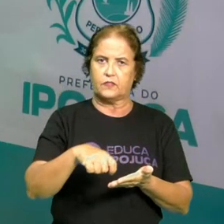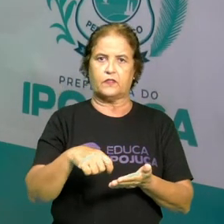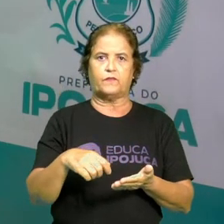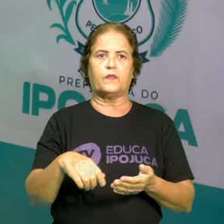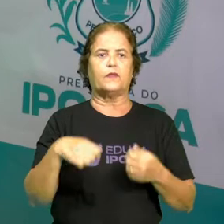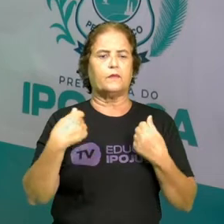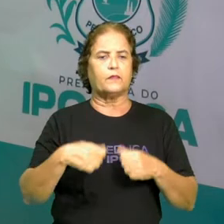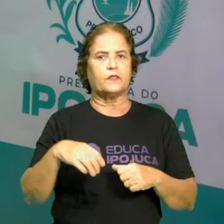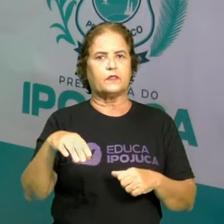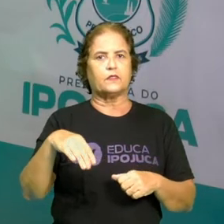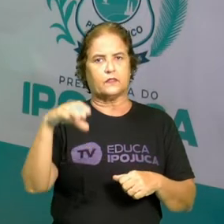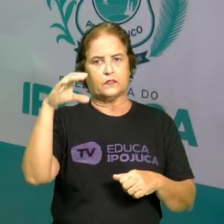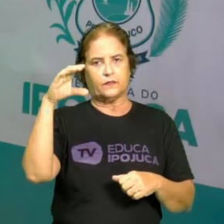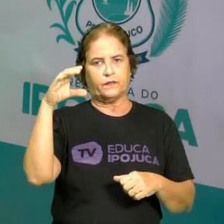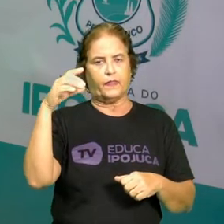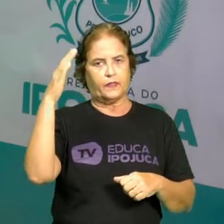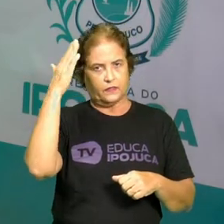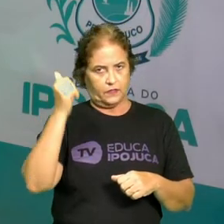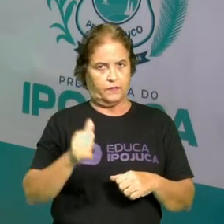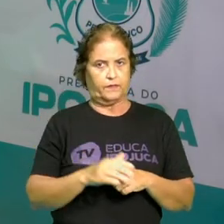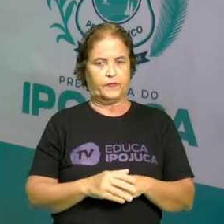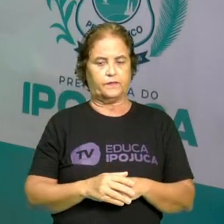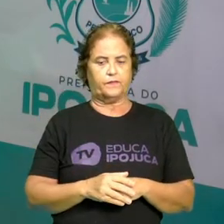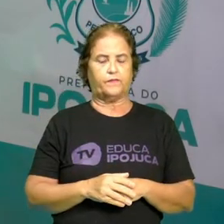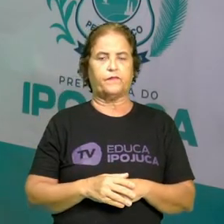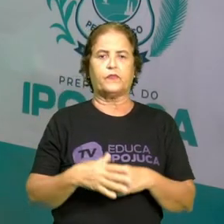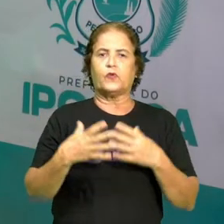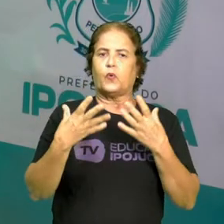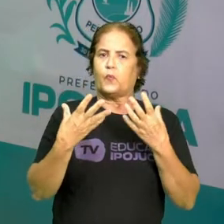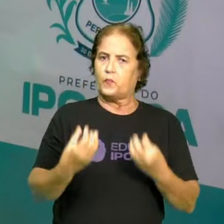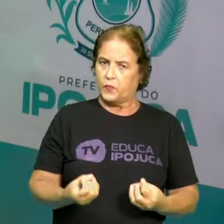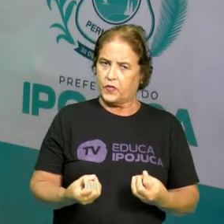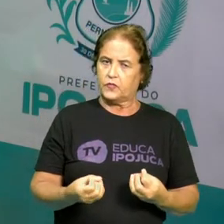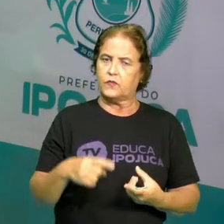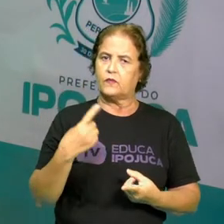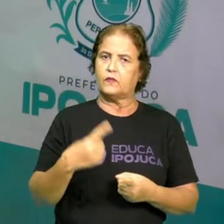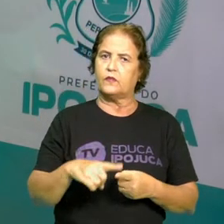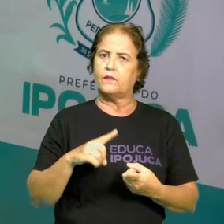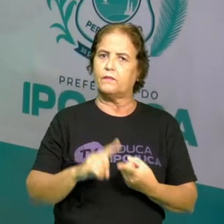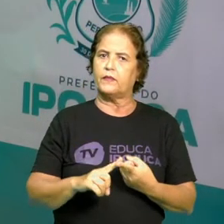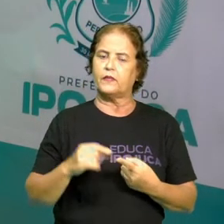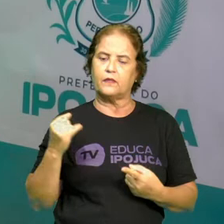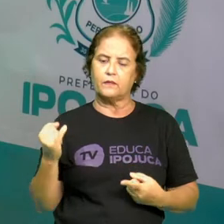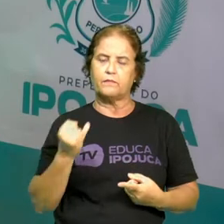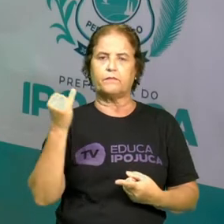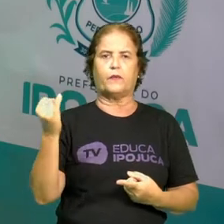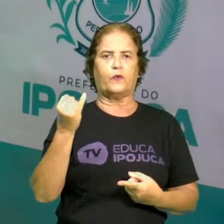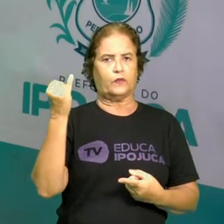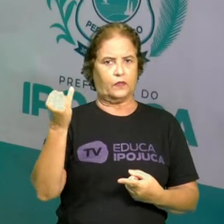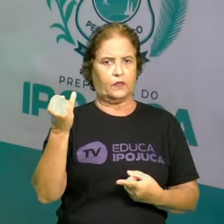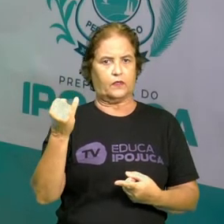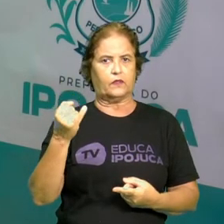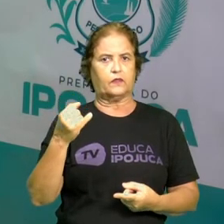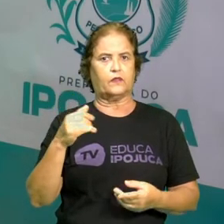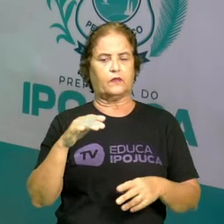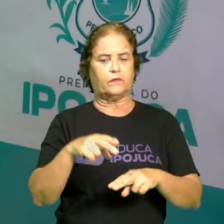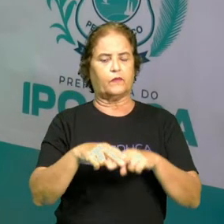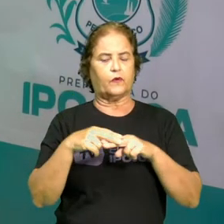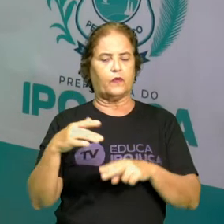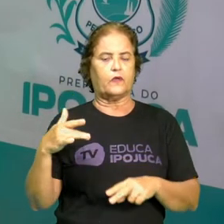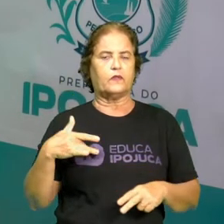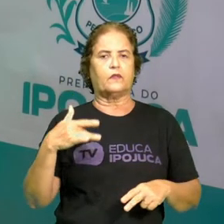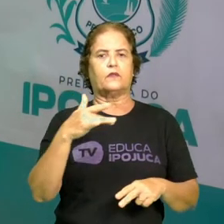nossa data de nascimento. O peso é importante, inclusive, para a gente controlá-lo devido a questões de saúde.